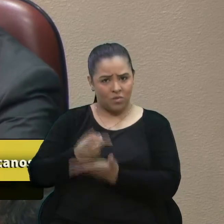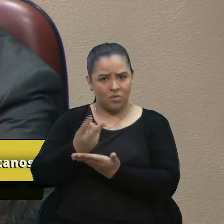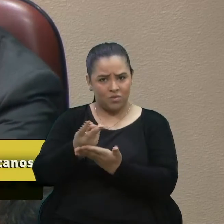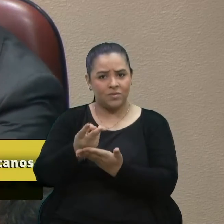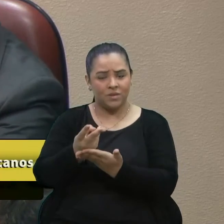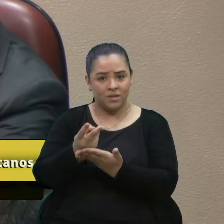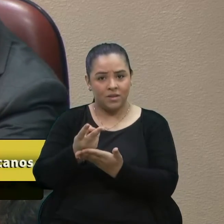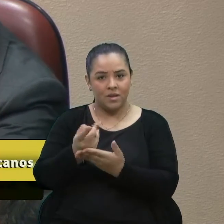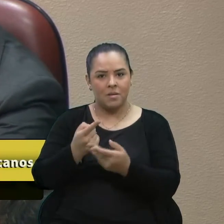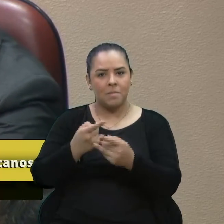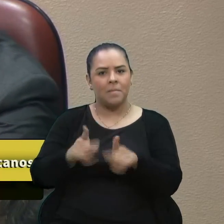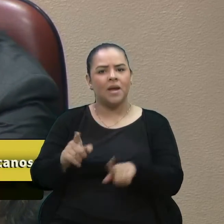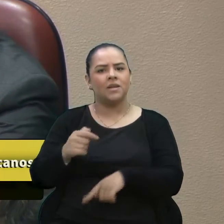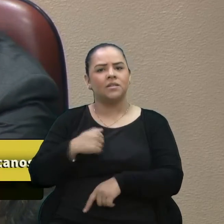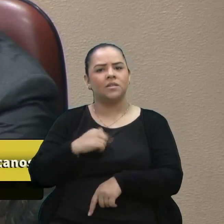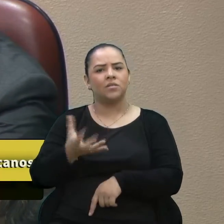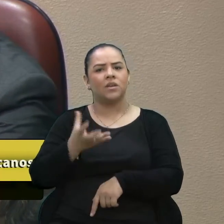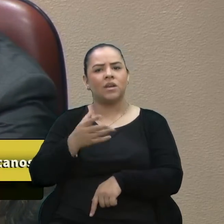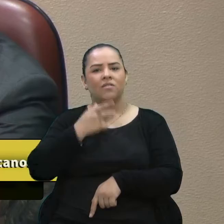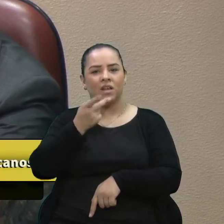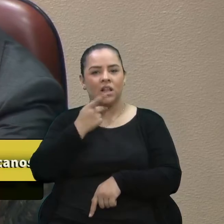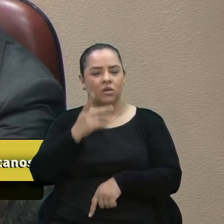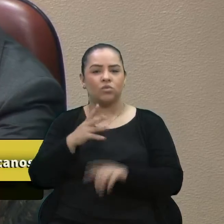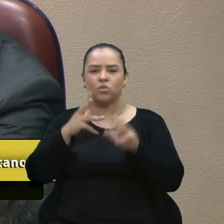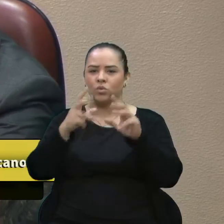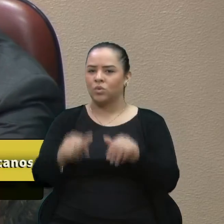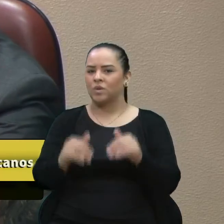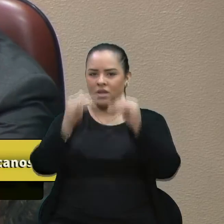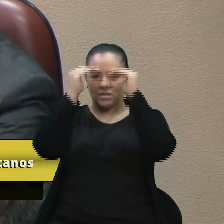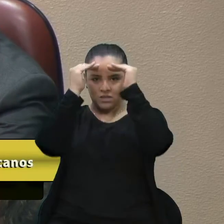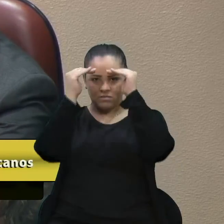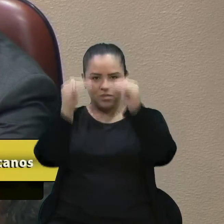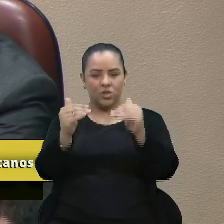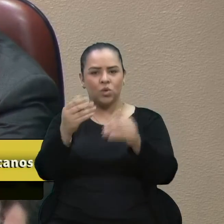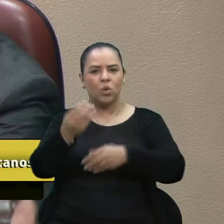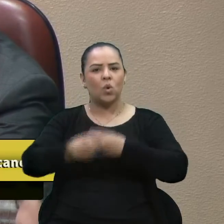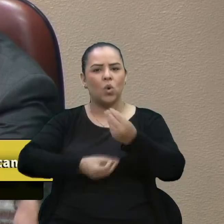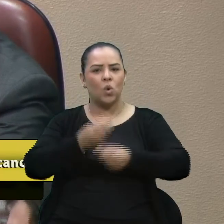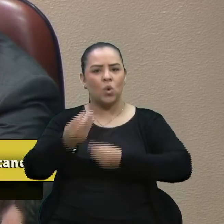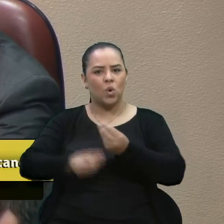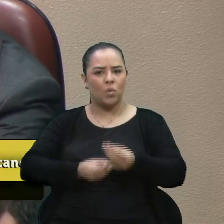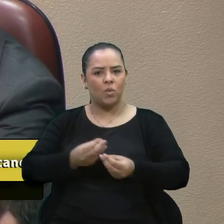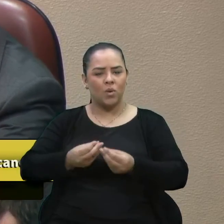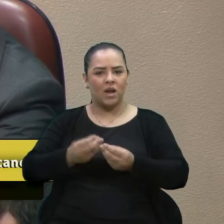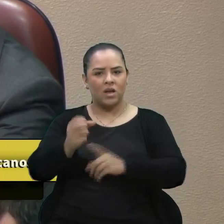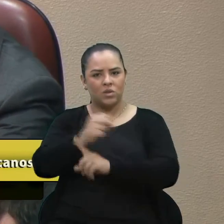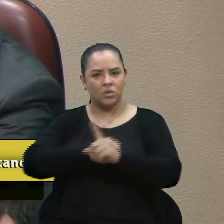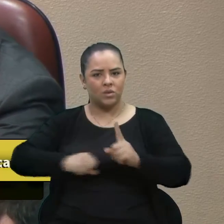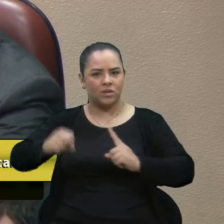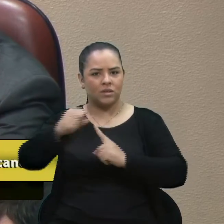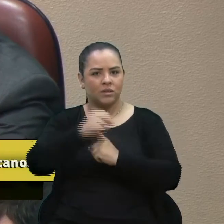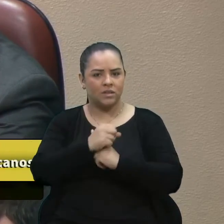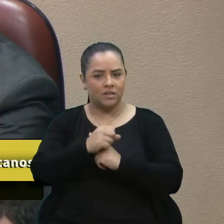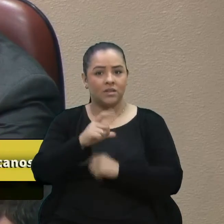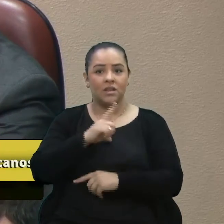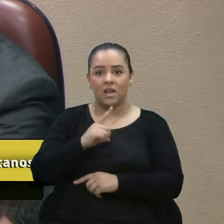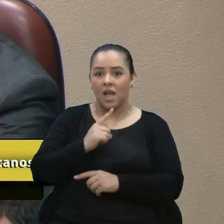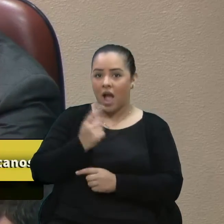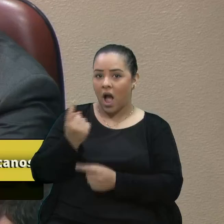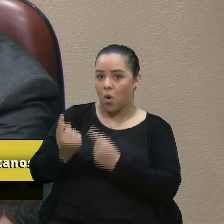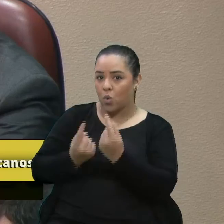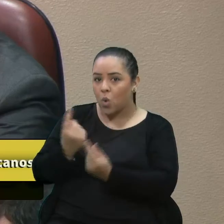Mas eu já quero aqui abrir o verbo com todo respeito de como que a nossa sociedade e uma parcela dela